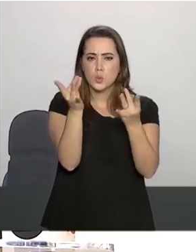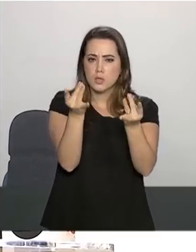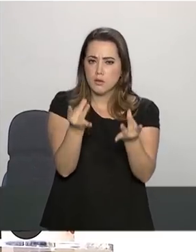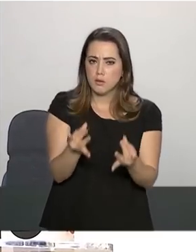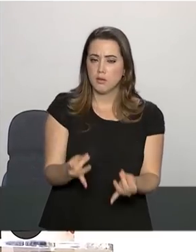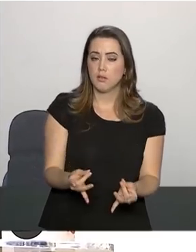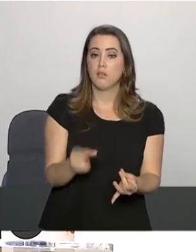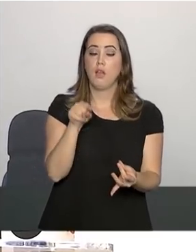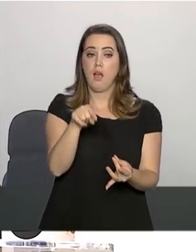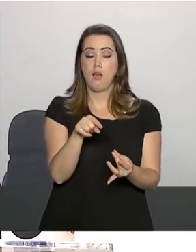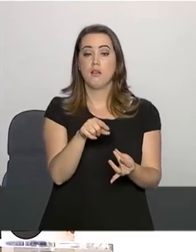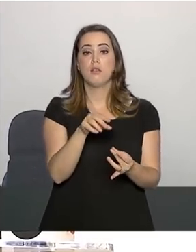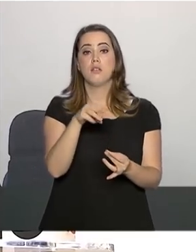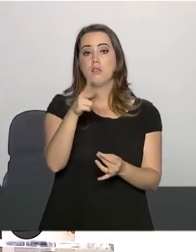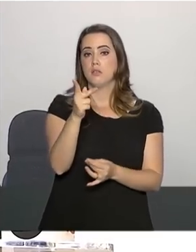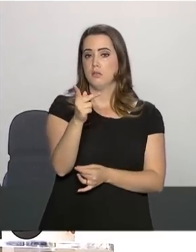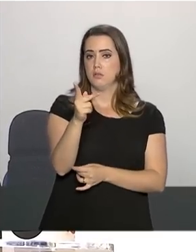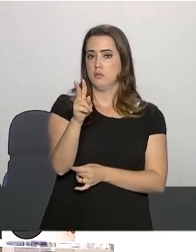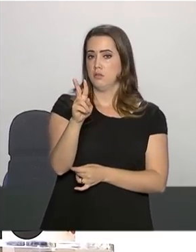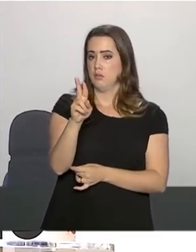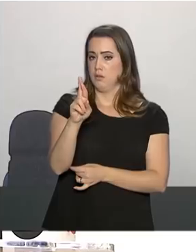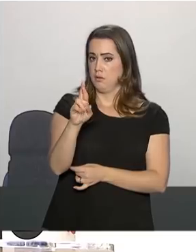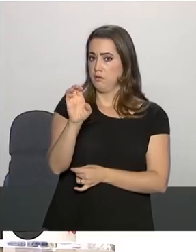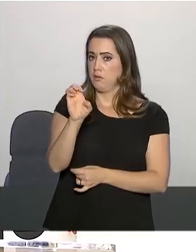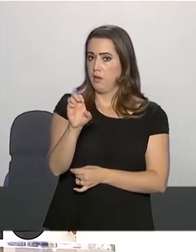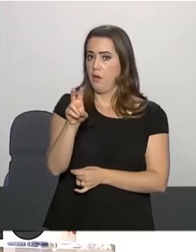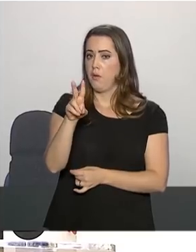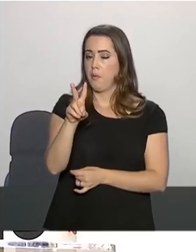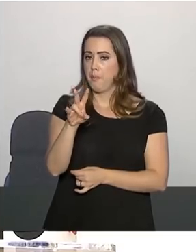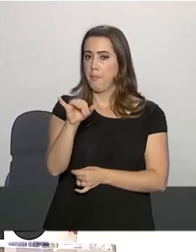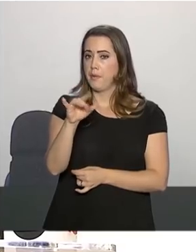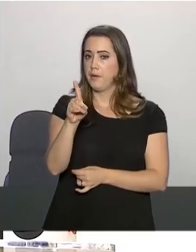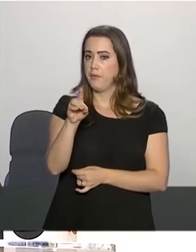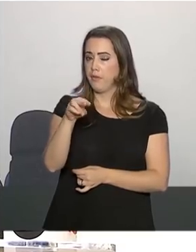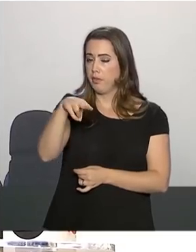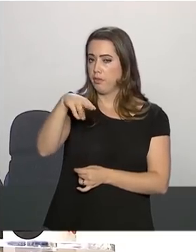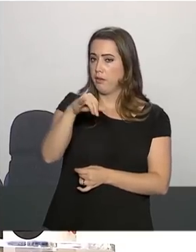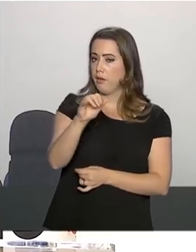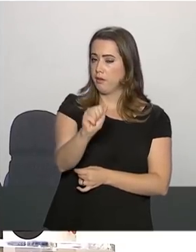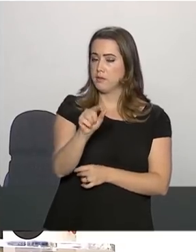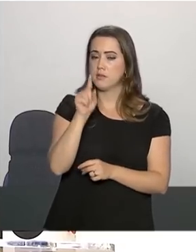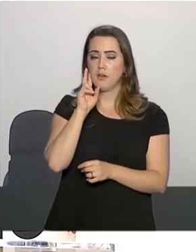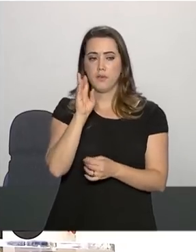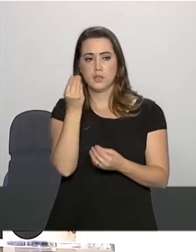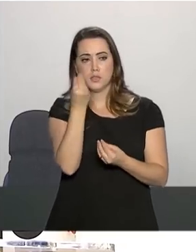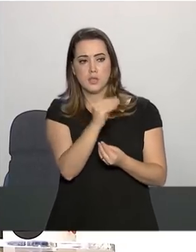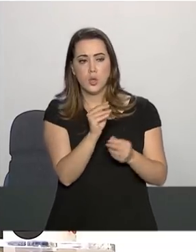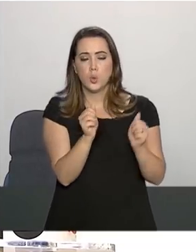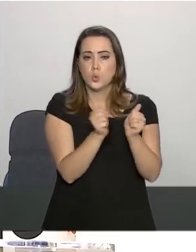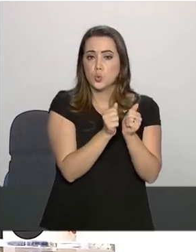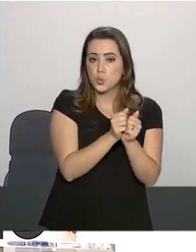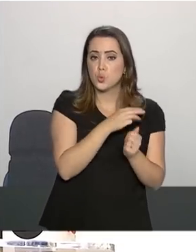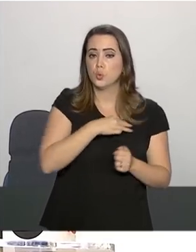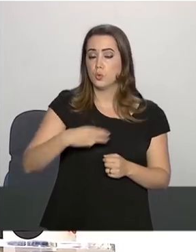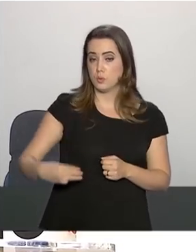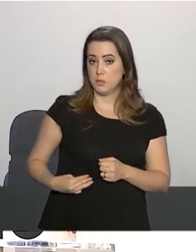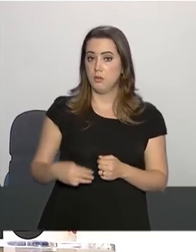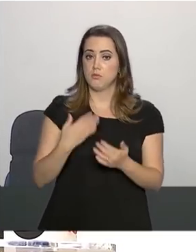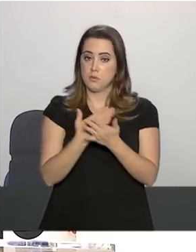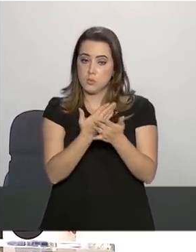que serão elencados para análise do Congresso em sinergia com os ministros envolvidos no tema,